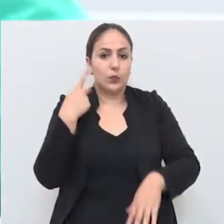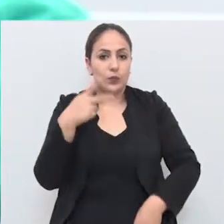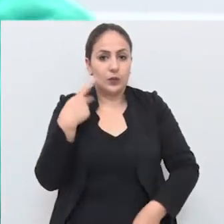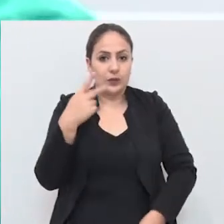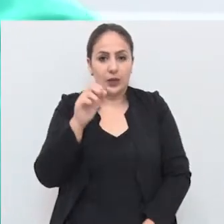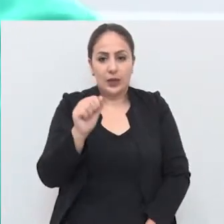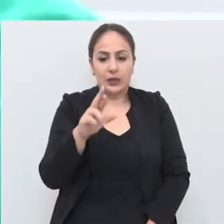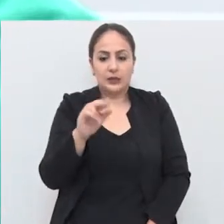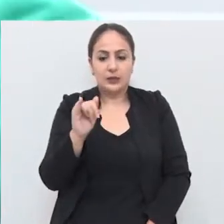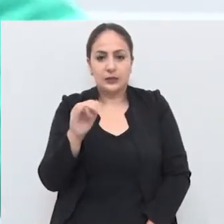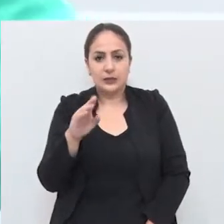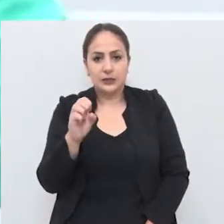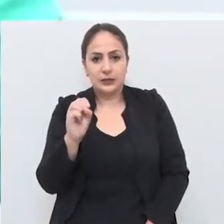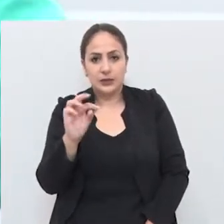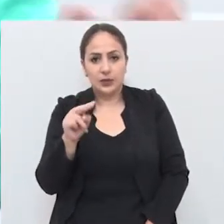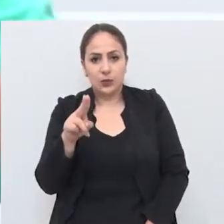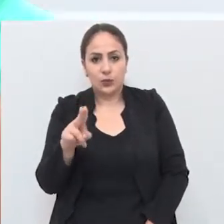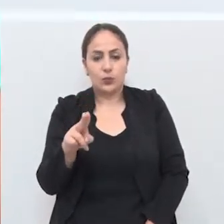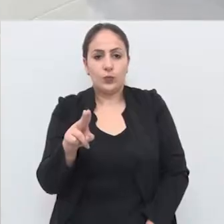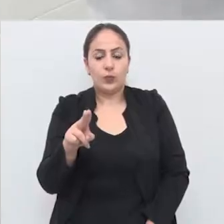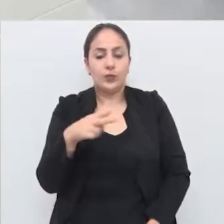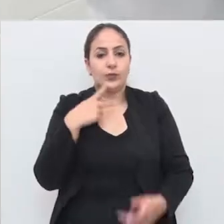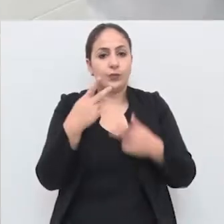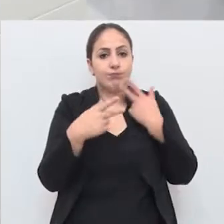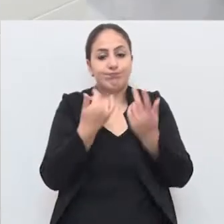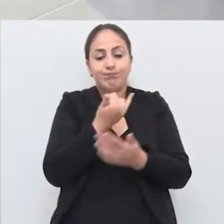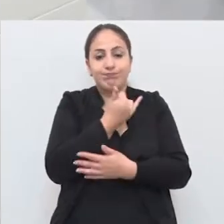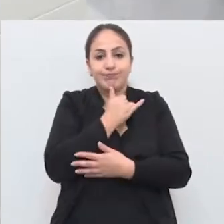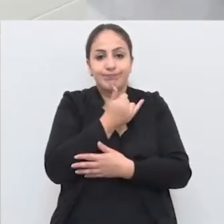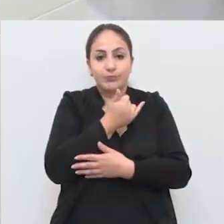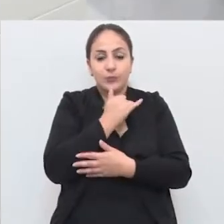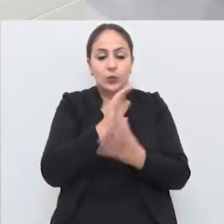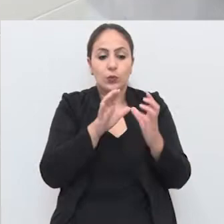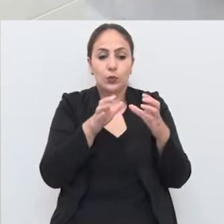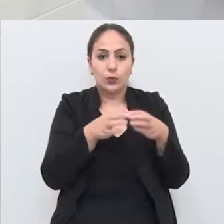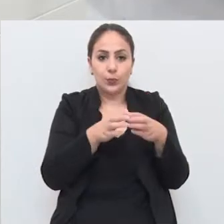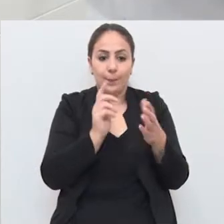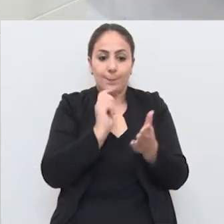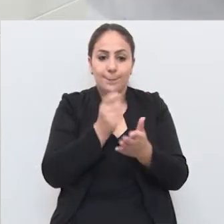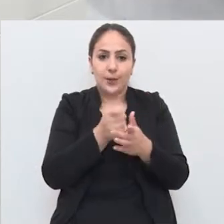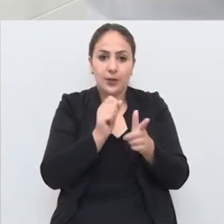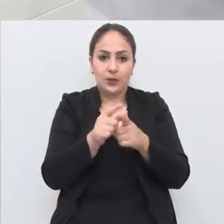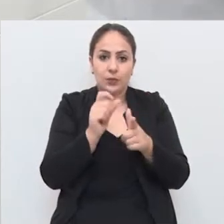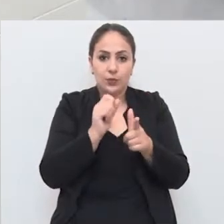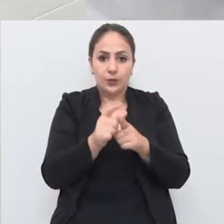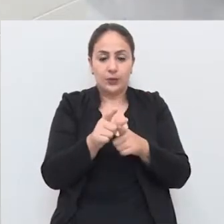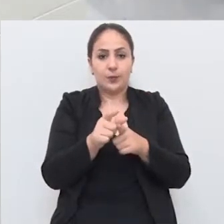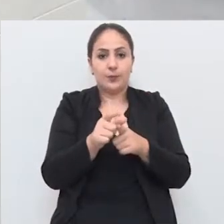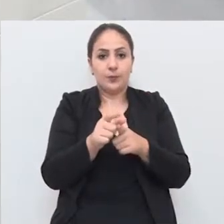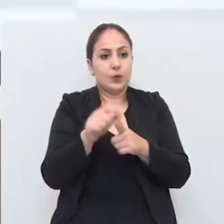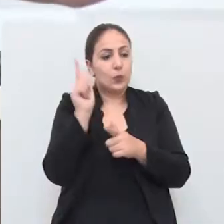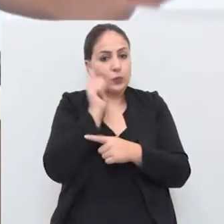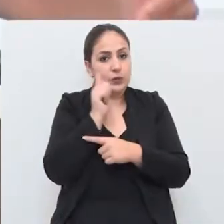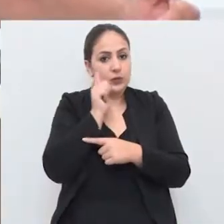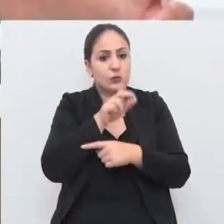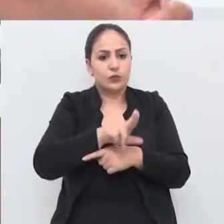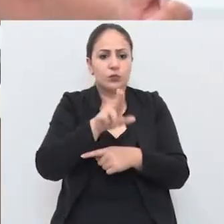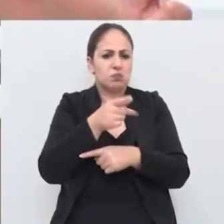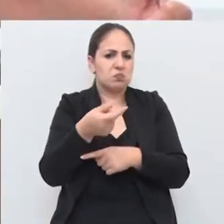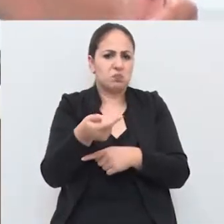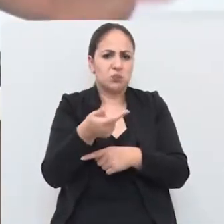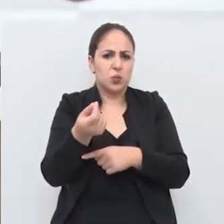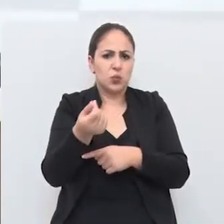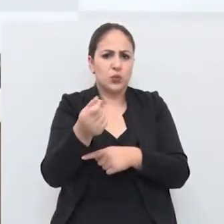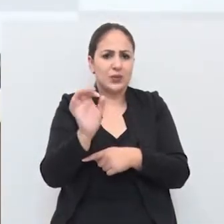expediente, o vereador Aristeu Dallalana lamentou que o clube pague aluguel do ginásio Capinguí quando poderia